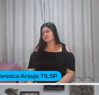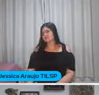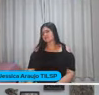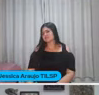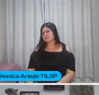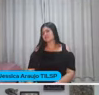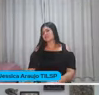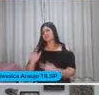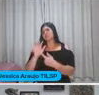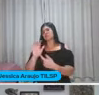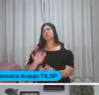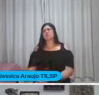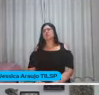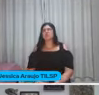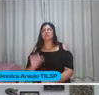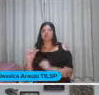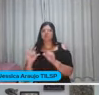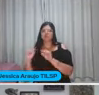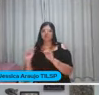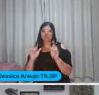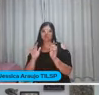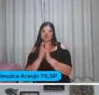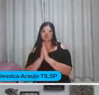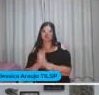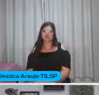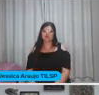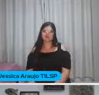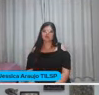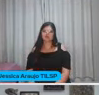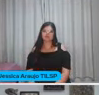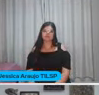projeto Que tem muito a ver com isso Passa adiante por favor Vou te mostrar